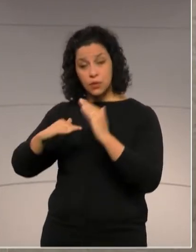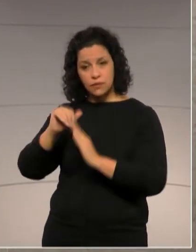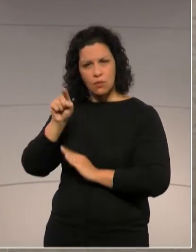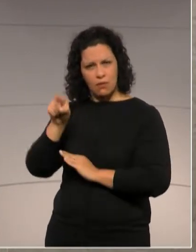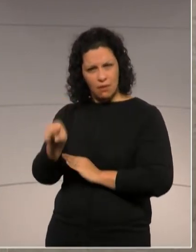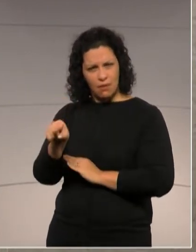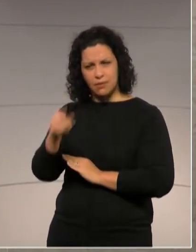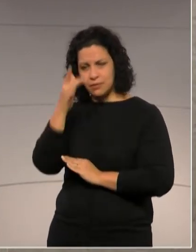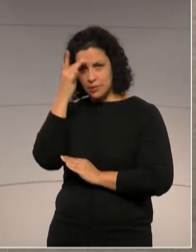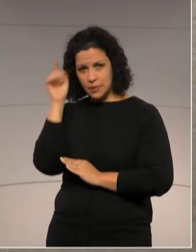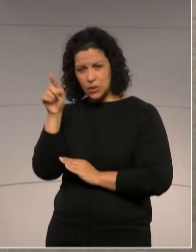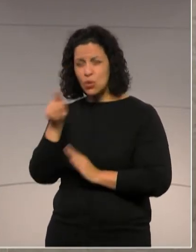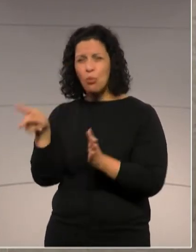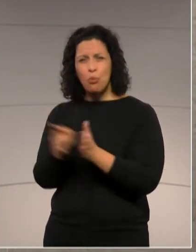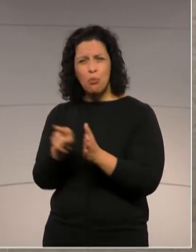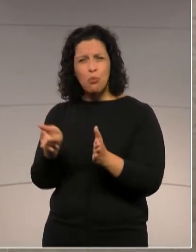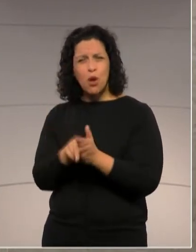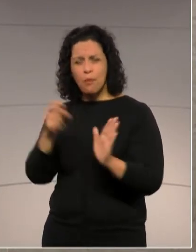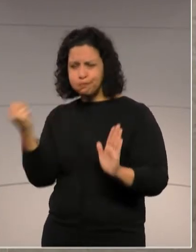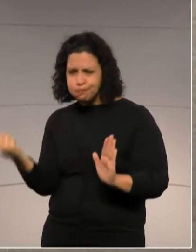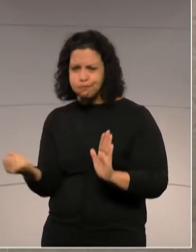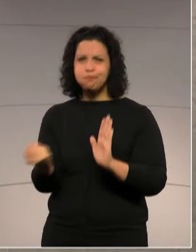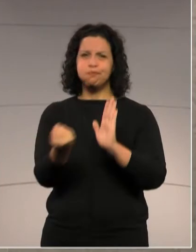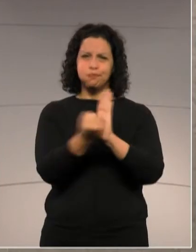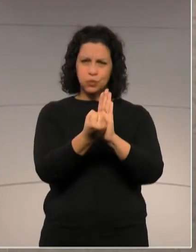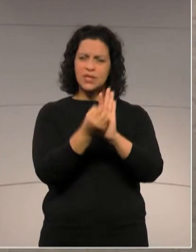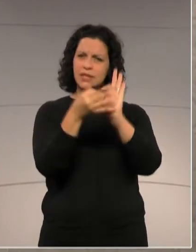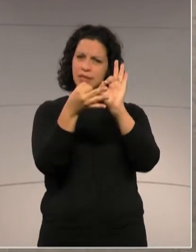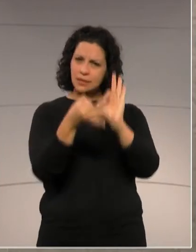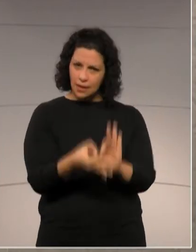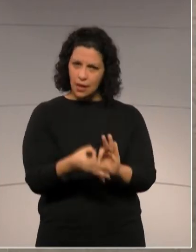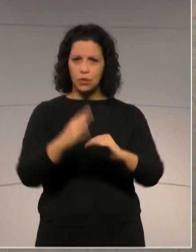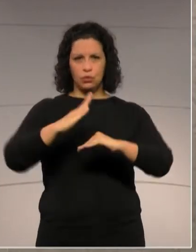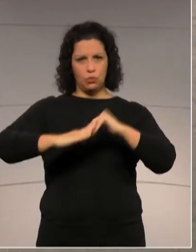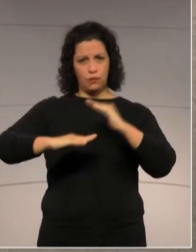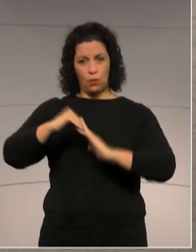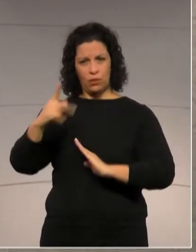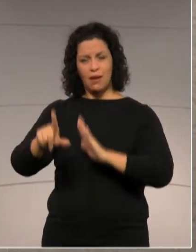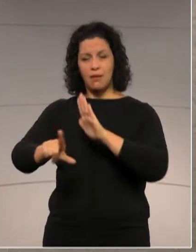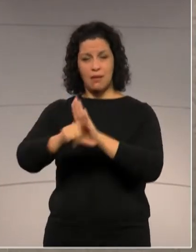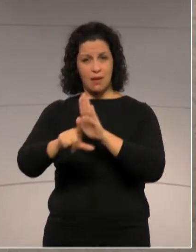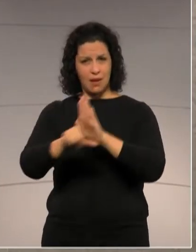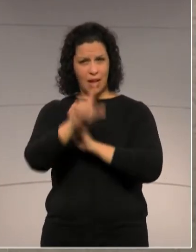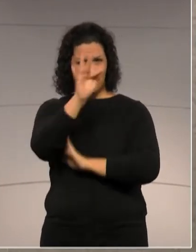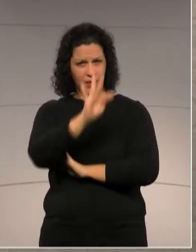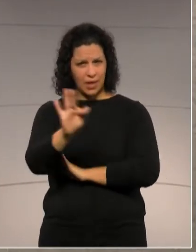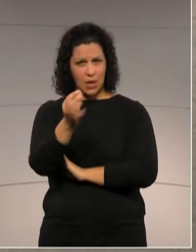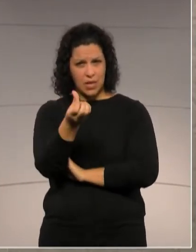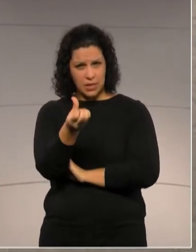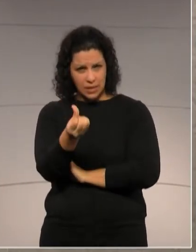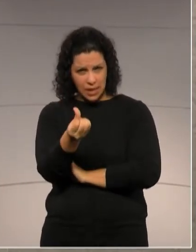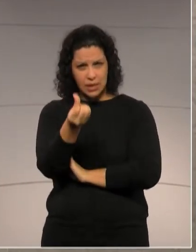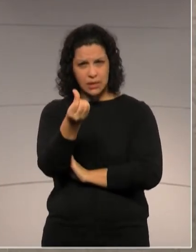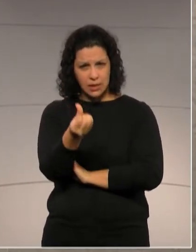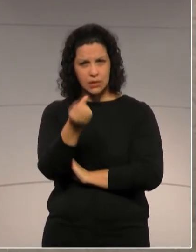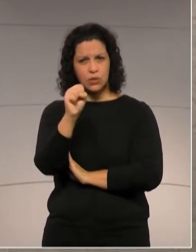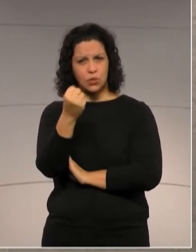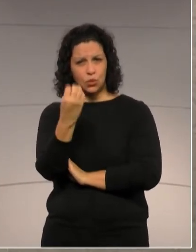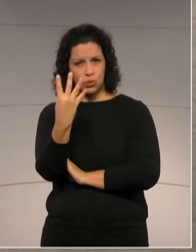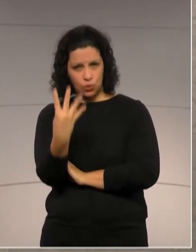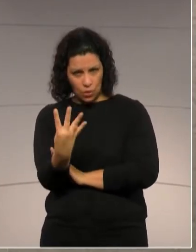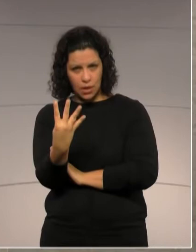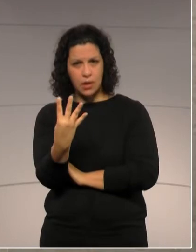biomédico foi finalmente regularizada no país, através da Lei Federal 6.684,